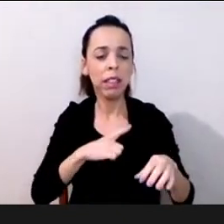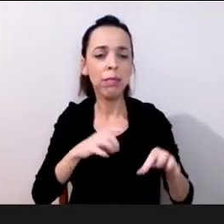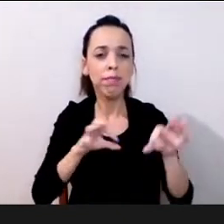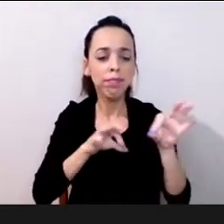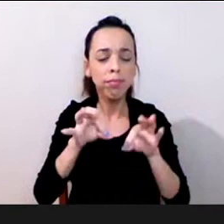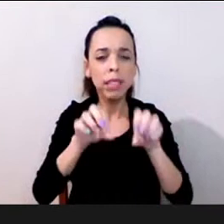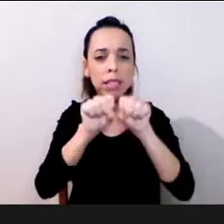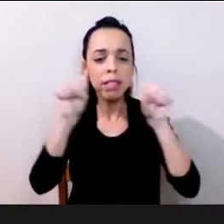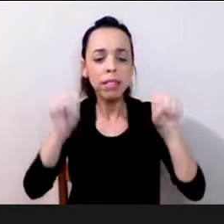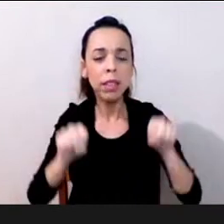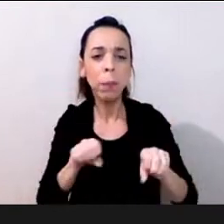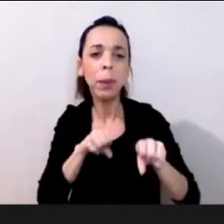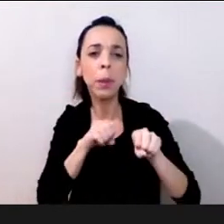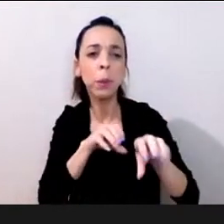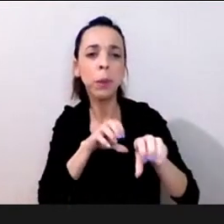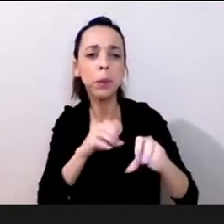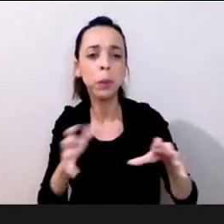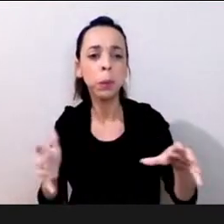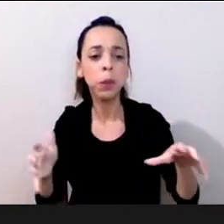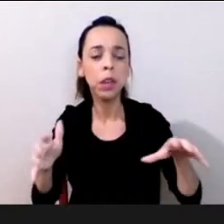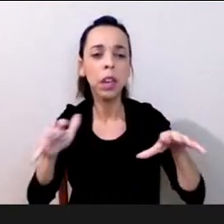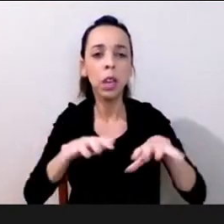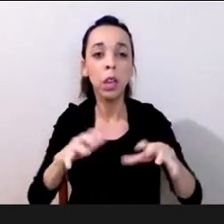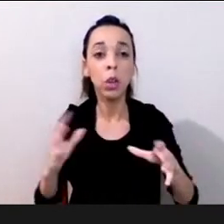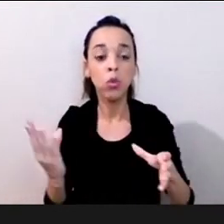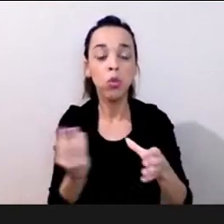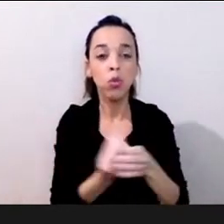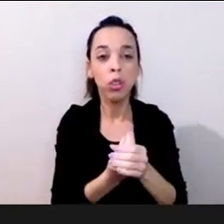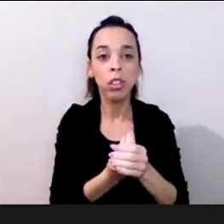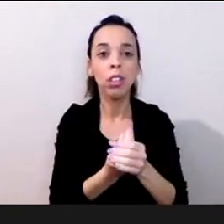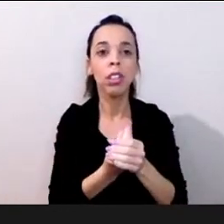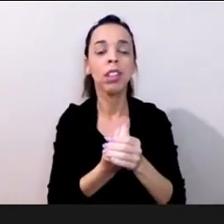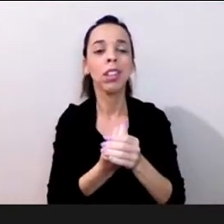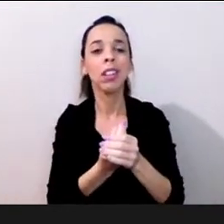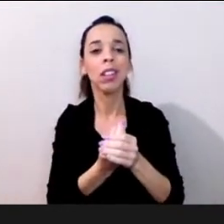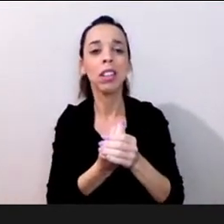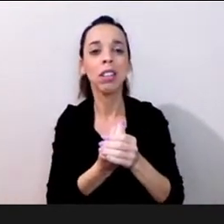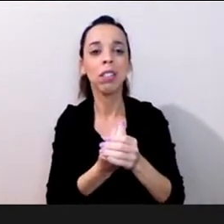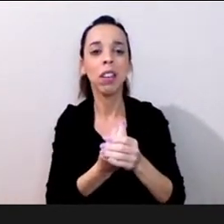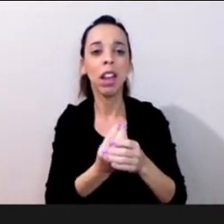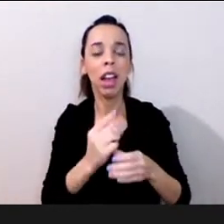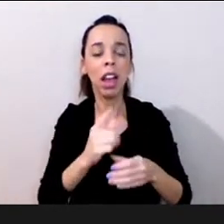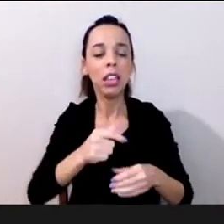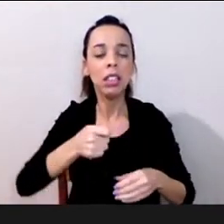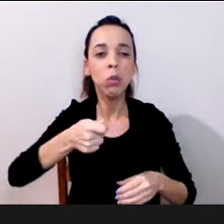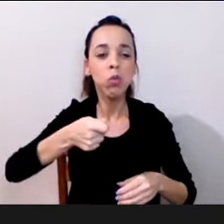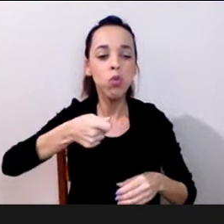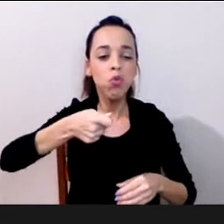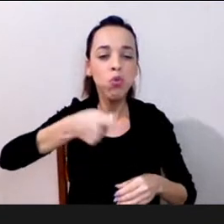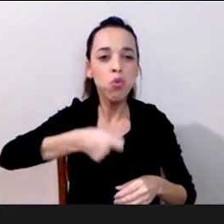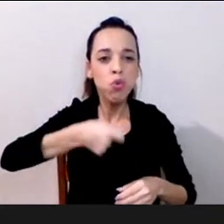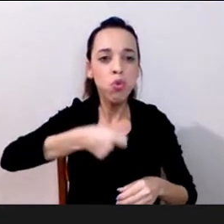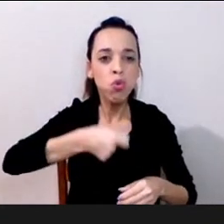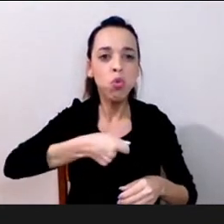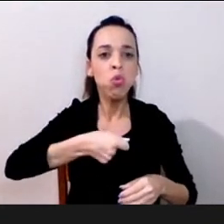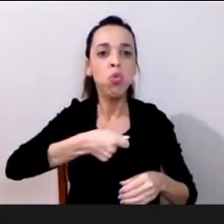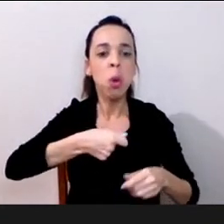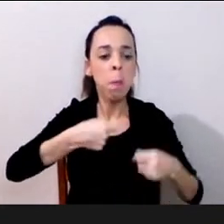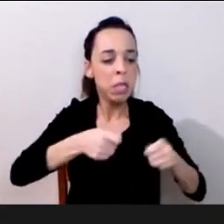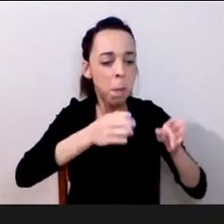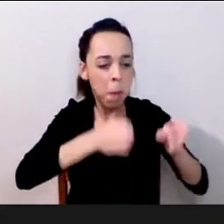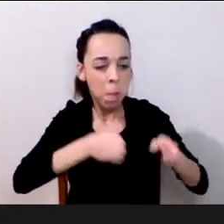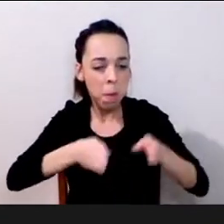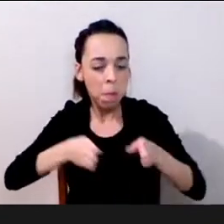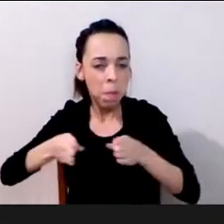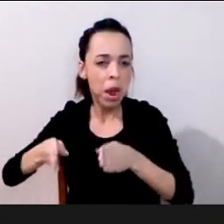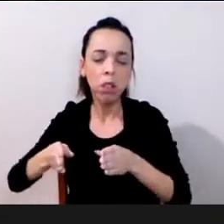tem estado muito baseado em uma flexibilidade do currículo numa diferenciação do currículo quer dizer nós não temos metas